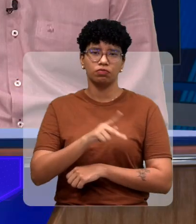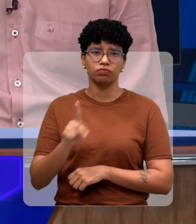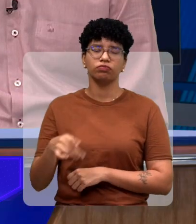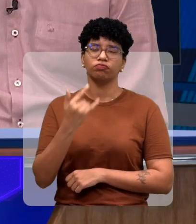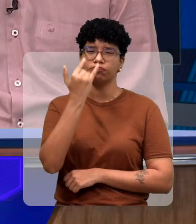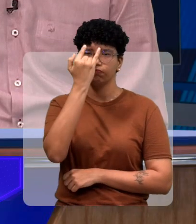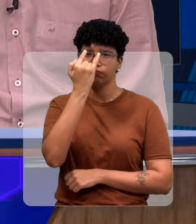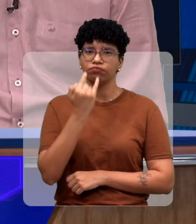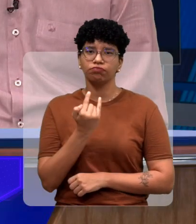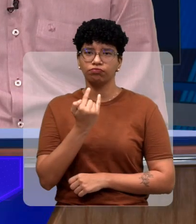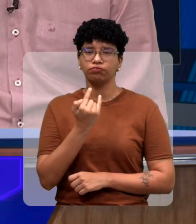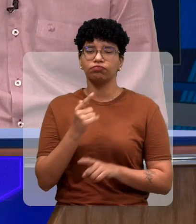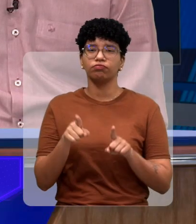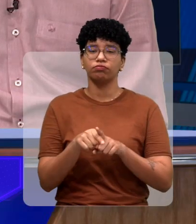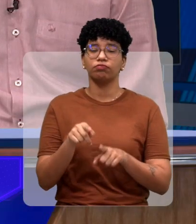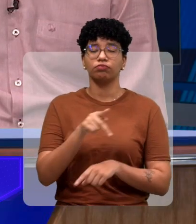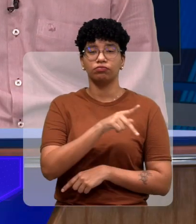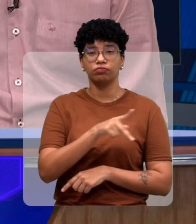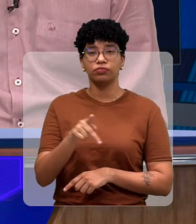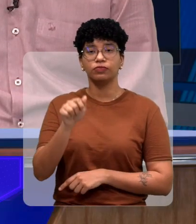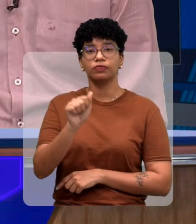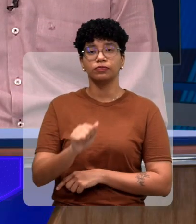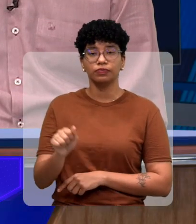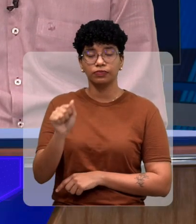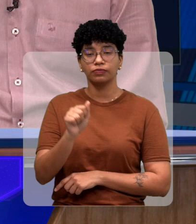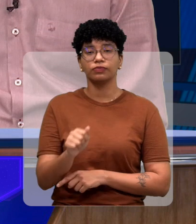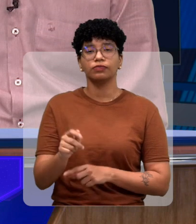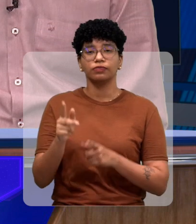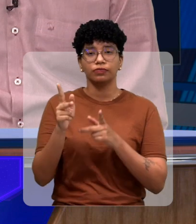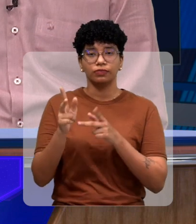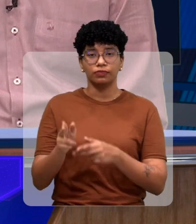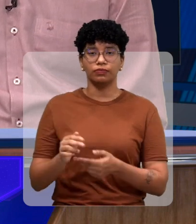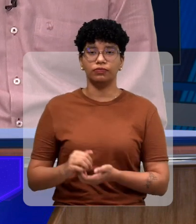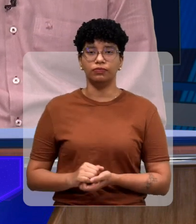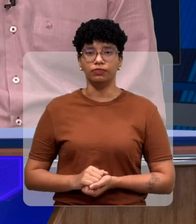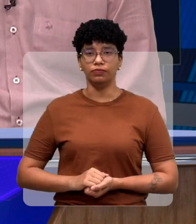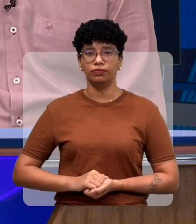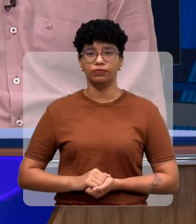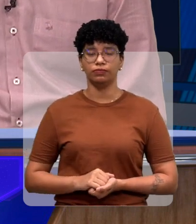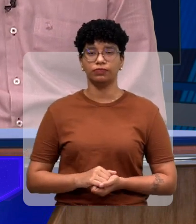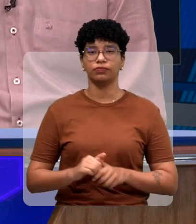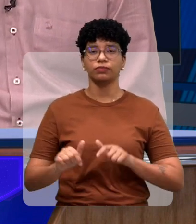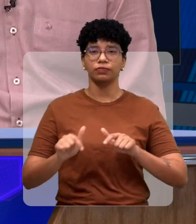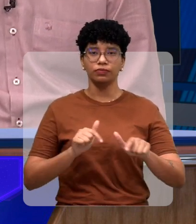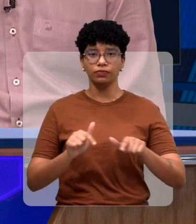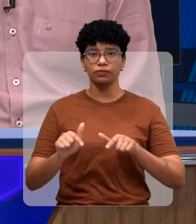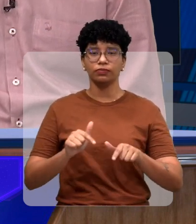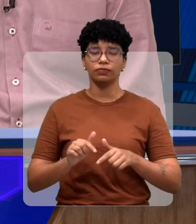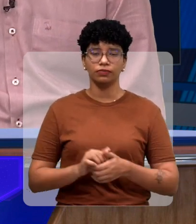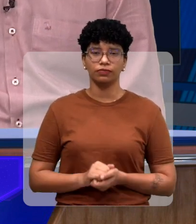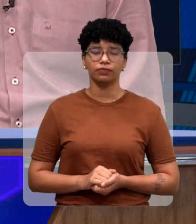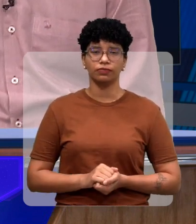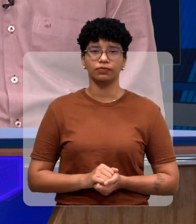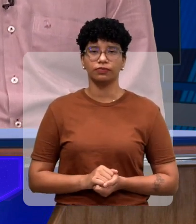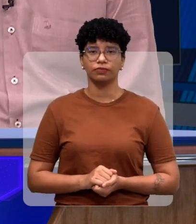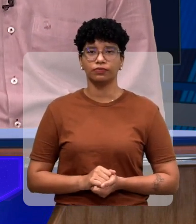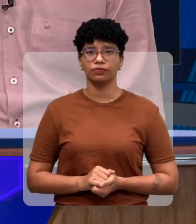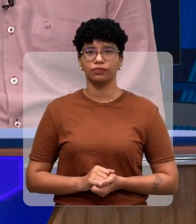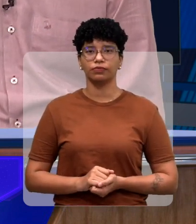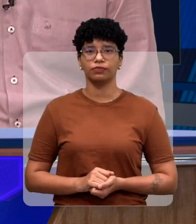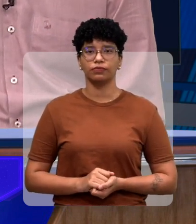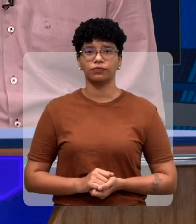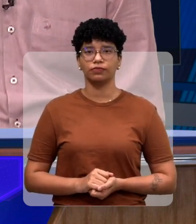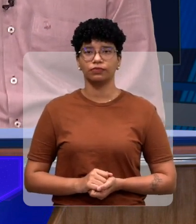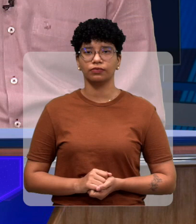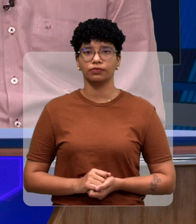serviço lá professor cego inclusive o presidente da associação estão lá prestando serviço na Devite sim e